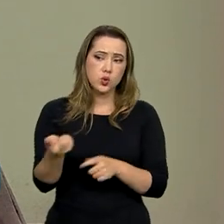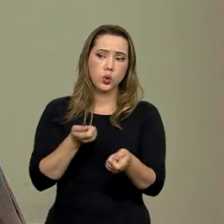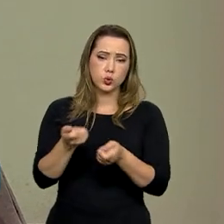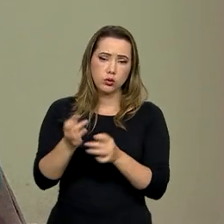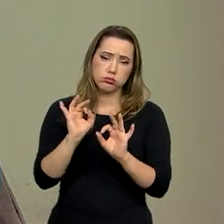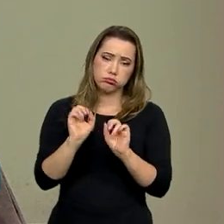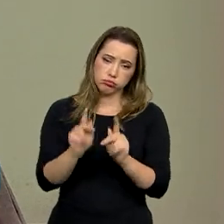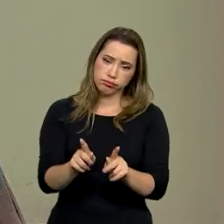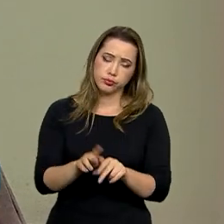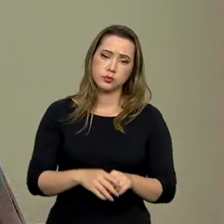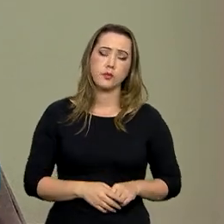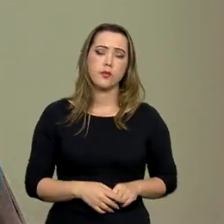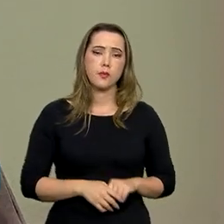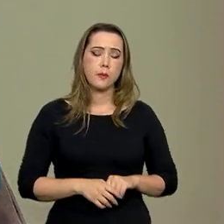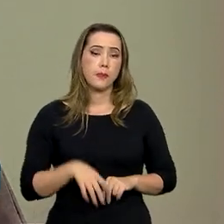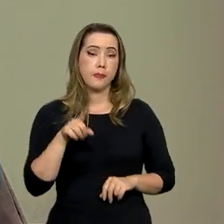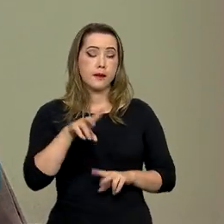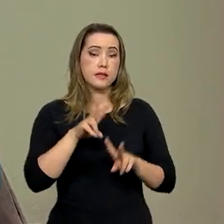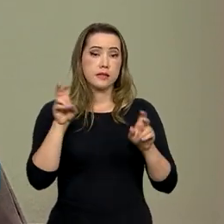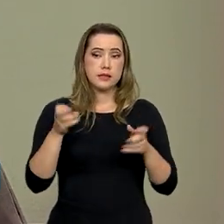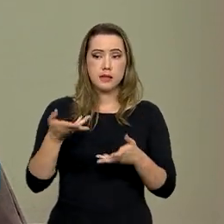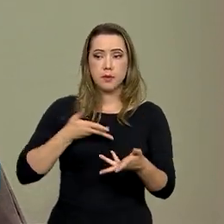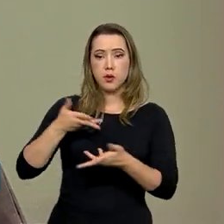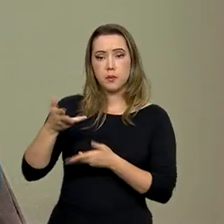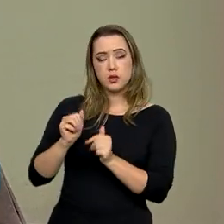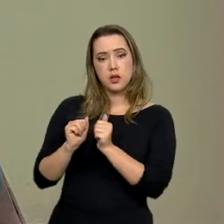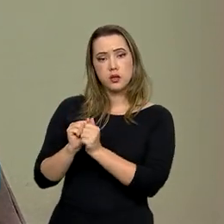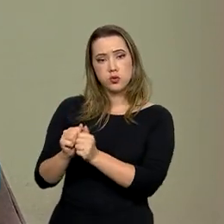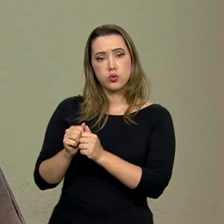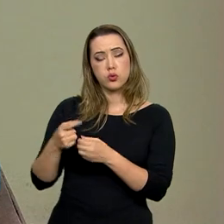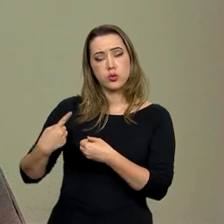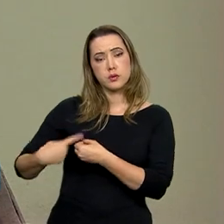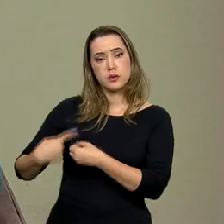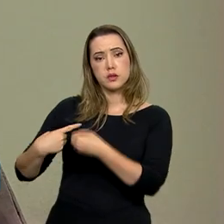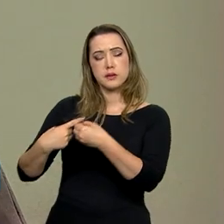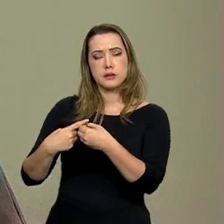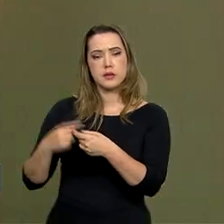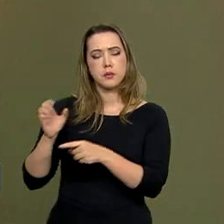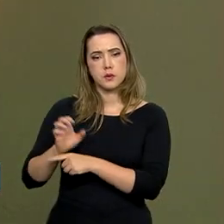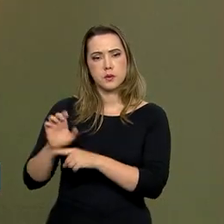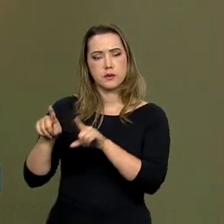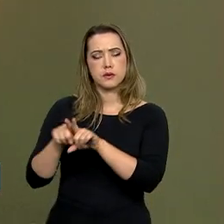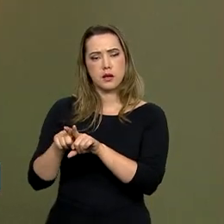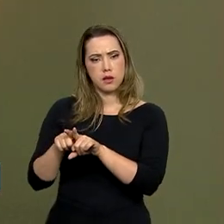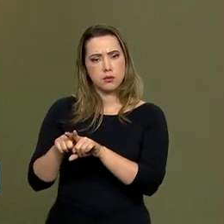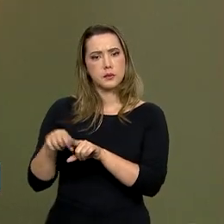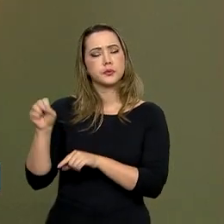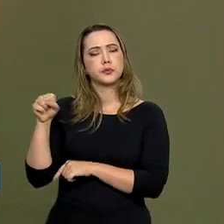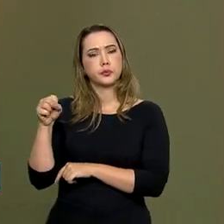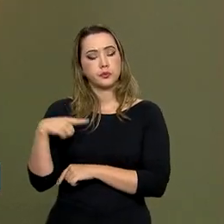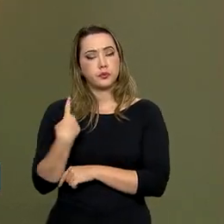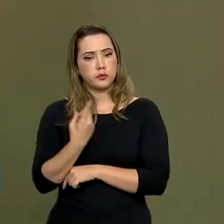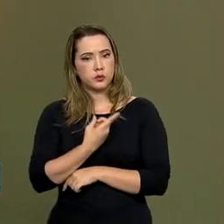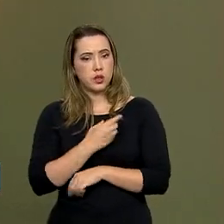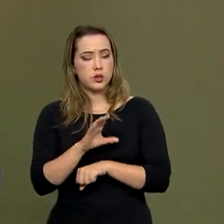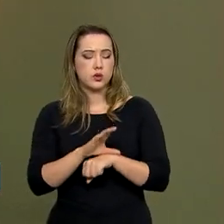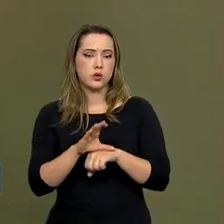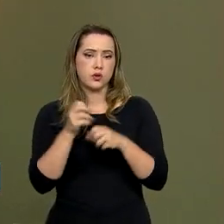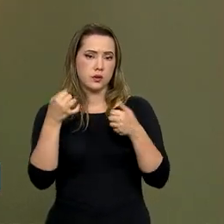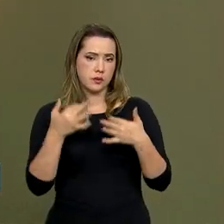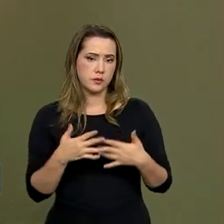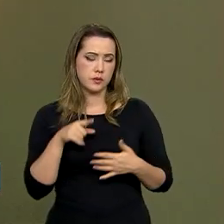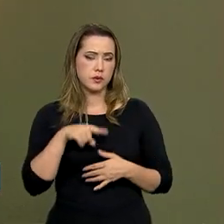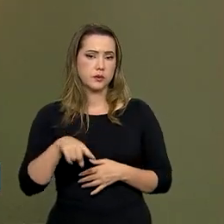compartilhada dessa questão com os governos municipais? Exatamente. O que diz a nossa Constituição?